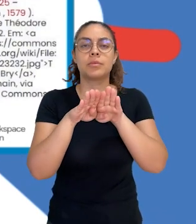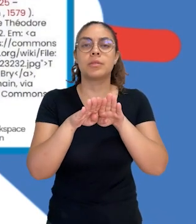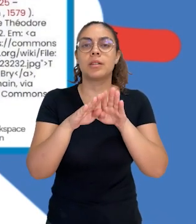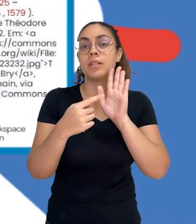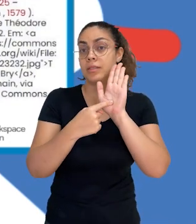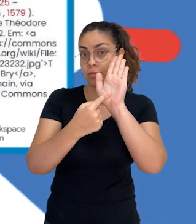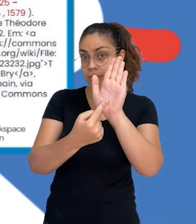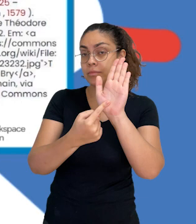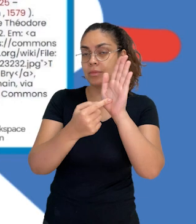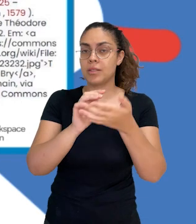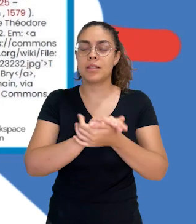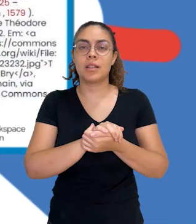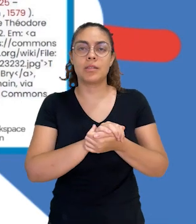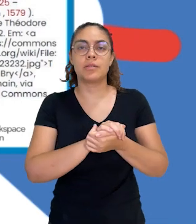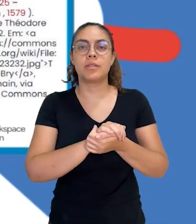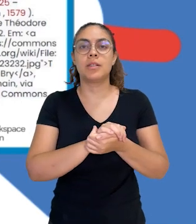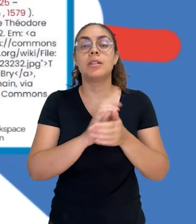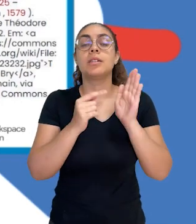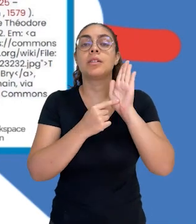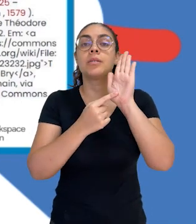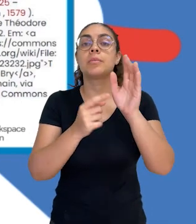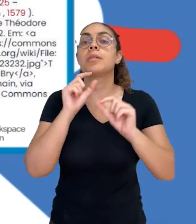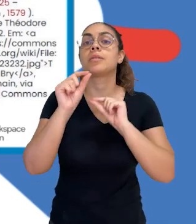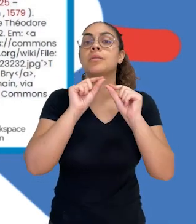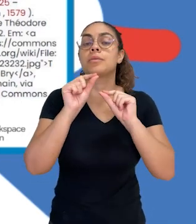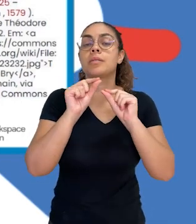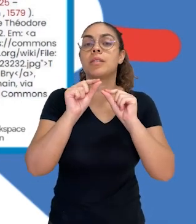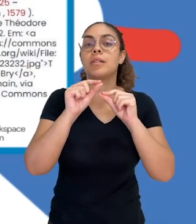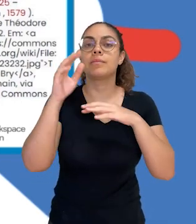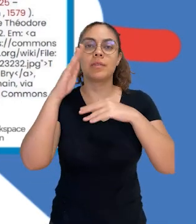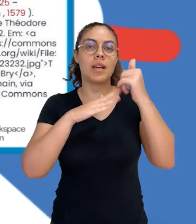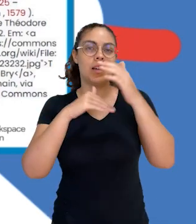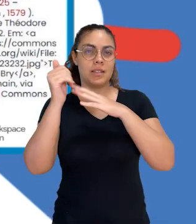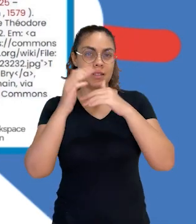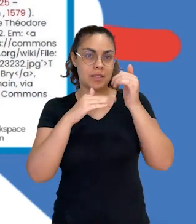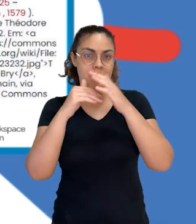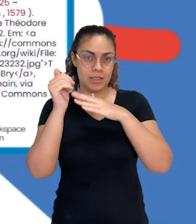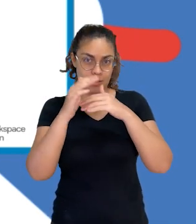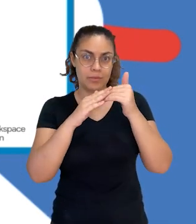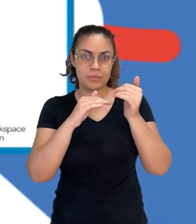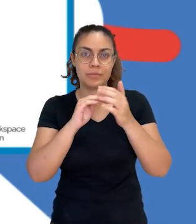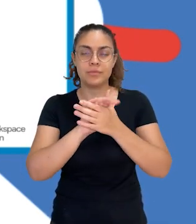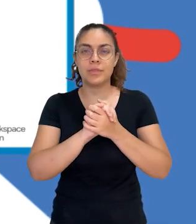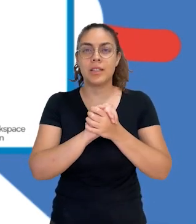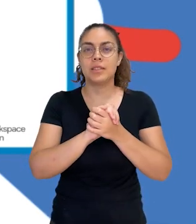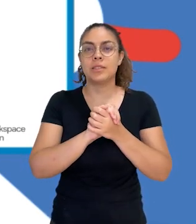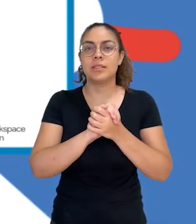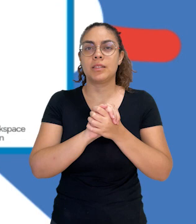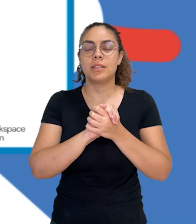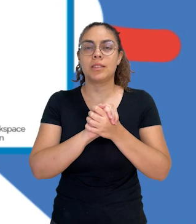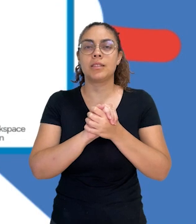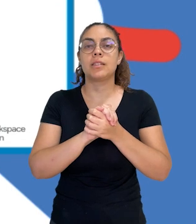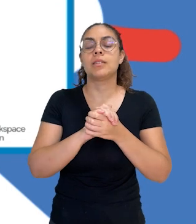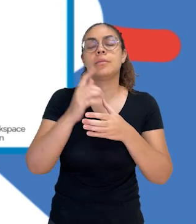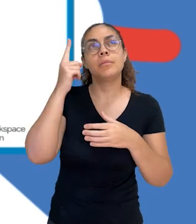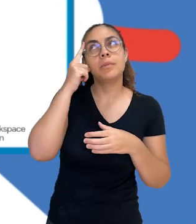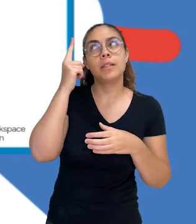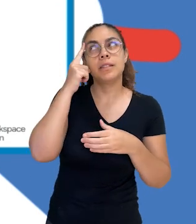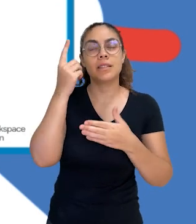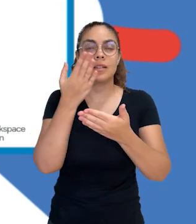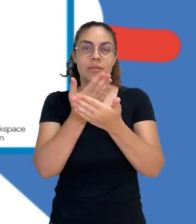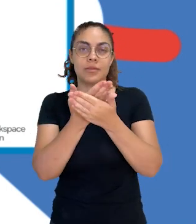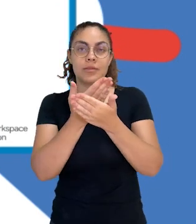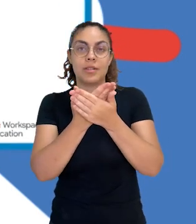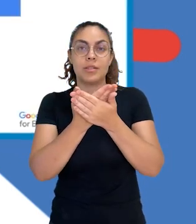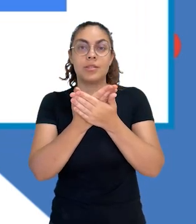exemplo, do Theodore de Bray, que mostra um pouco essa ação de canibalismo no Brasil. E a partir disso, pensar com os nossos